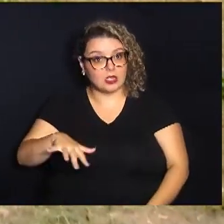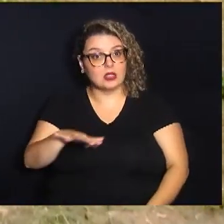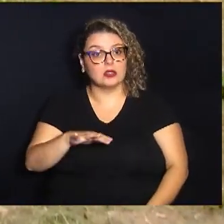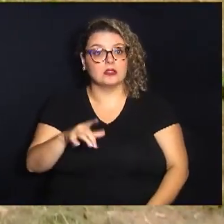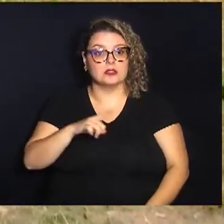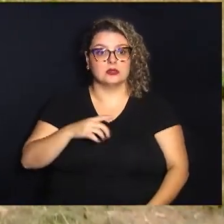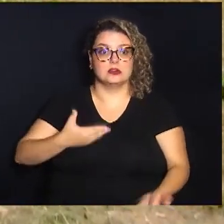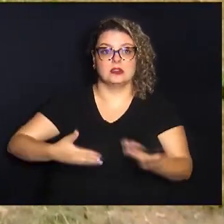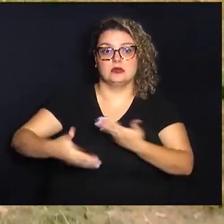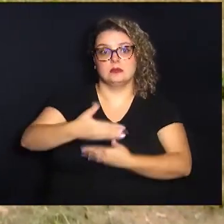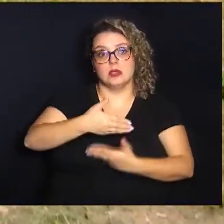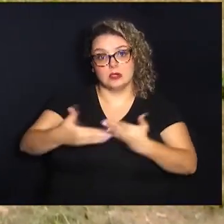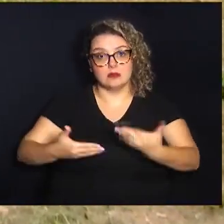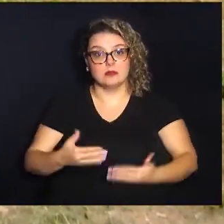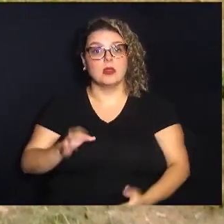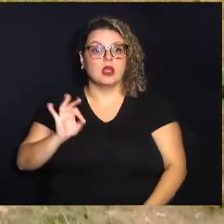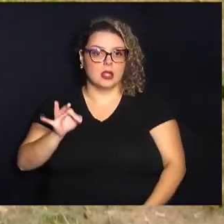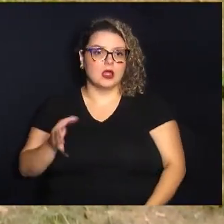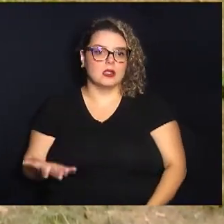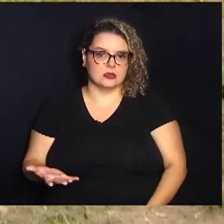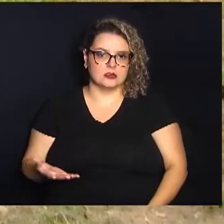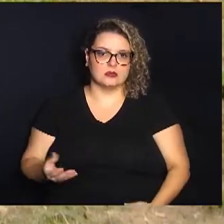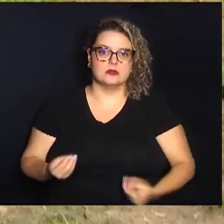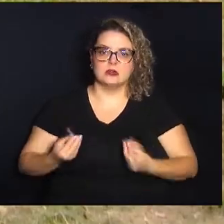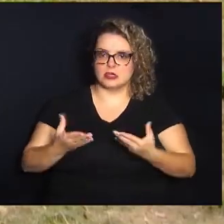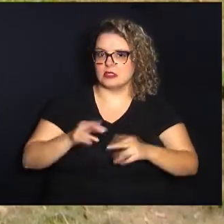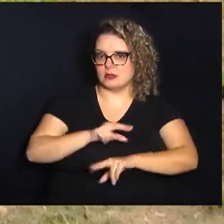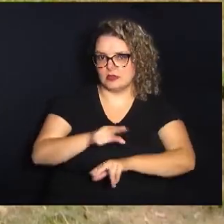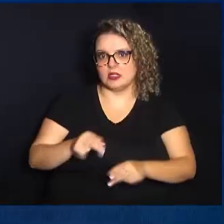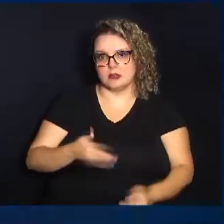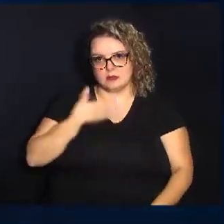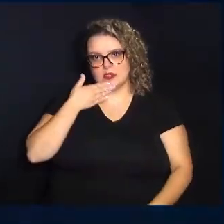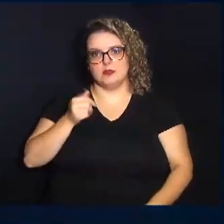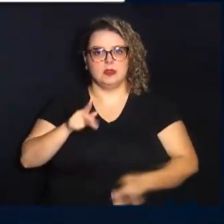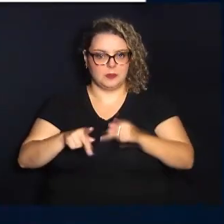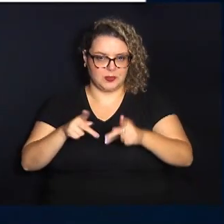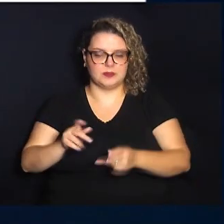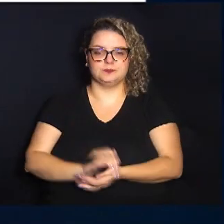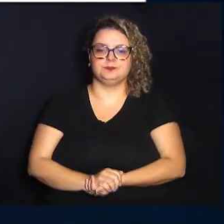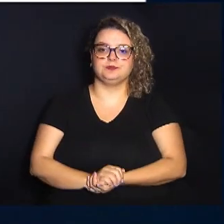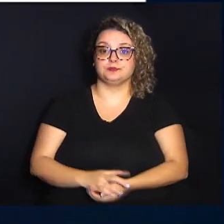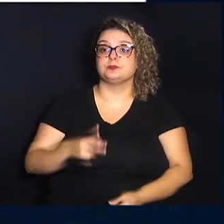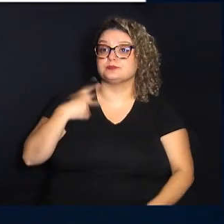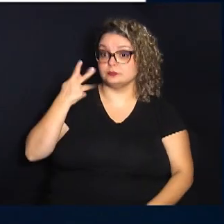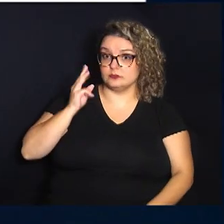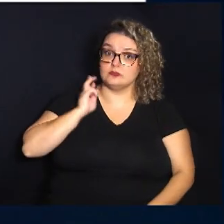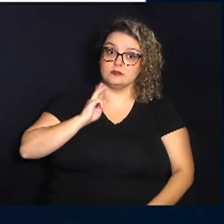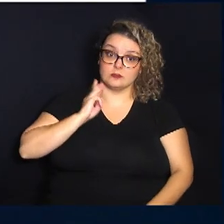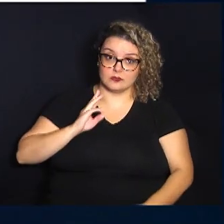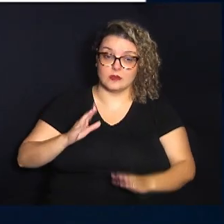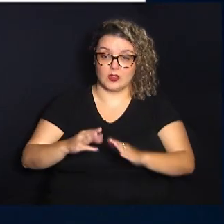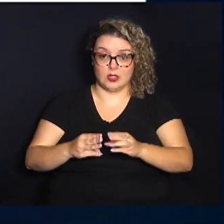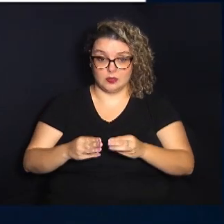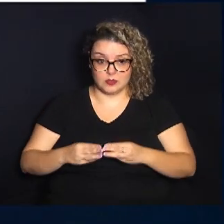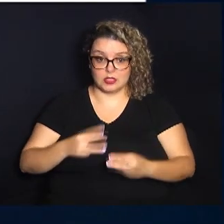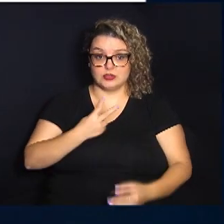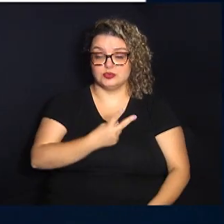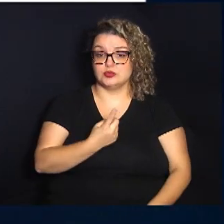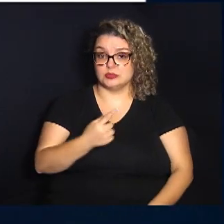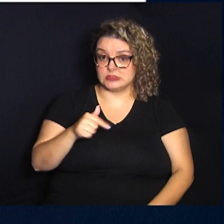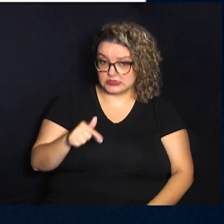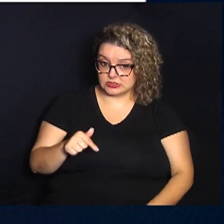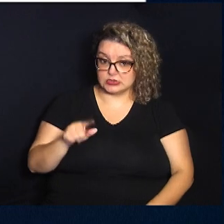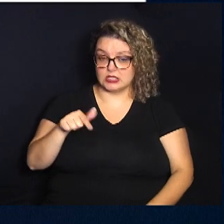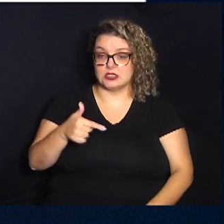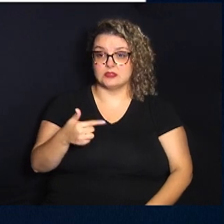interligação e certamente vai trazer muitas melhorias para a população. Cecílio Santos, por meio da moção número 217 de